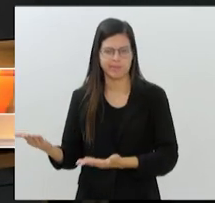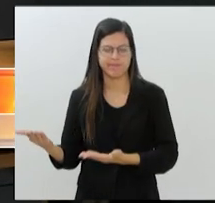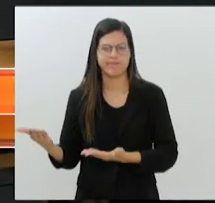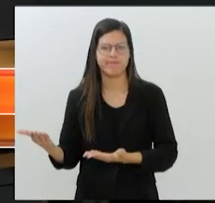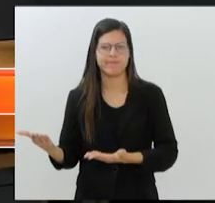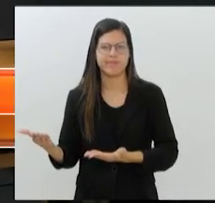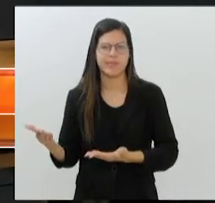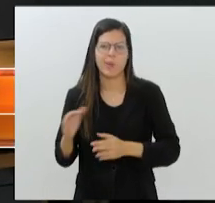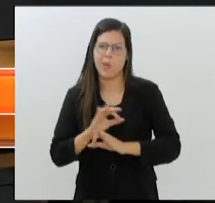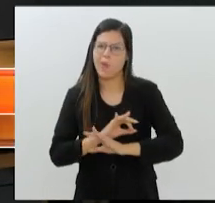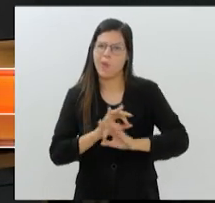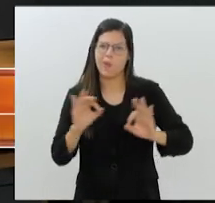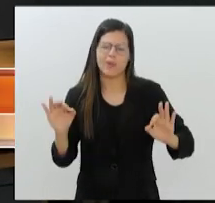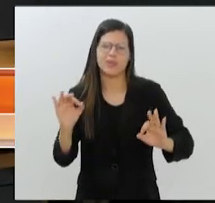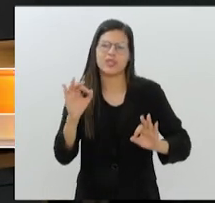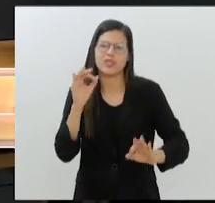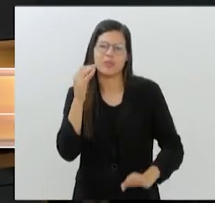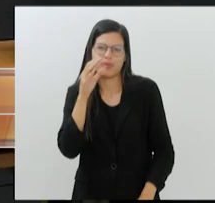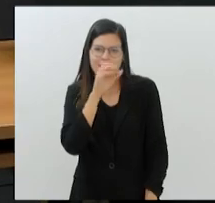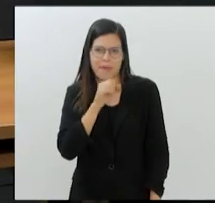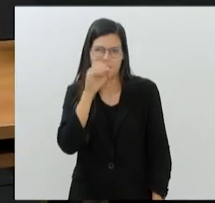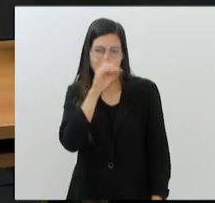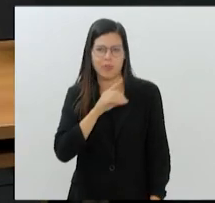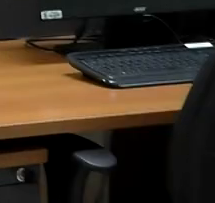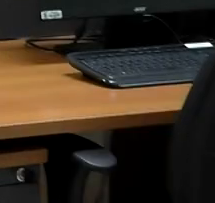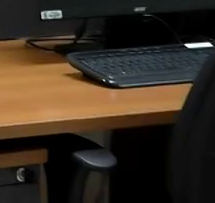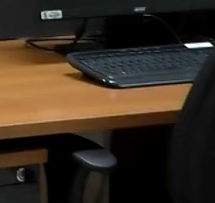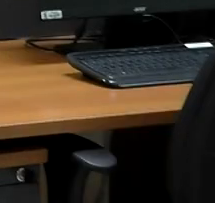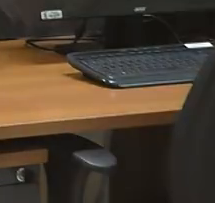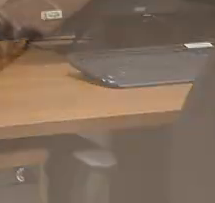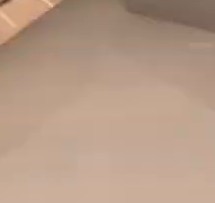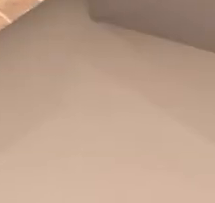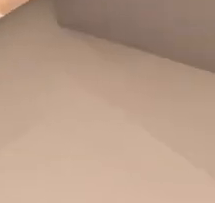.br. Um ótimo fim de semana para você. E até segunda.